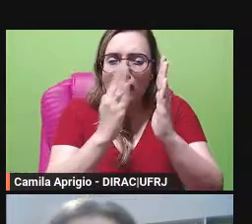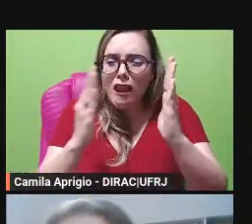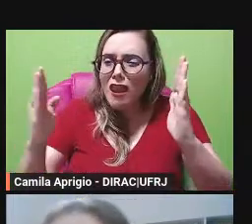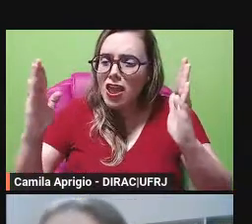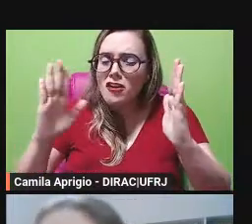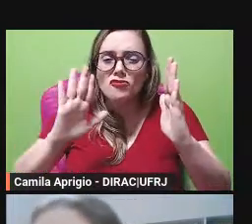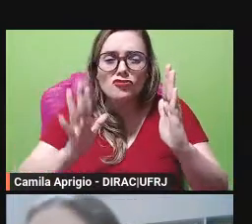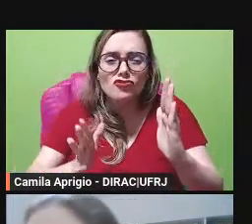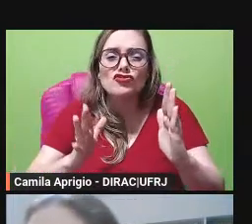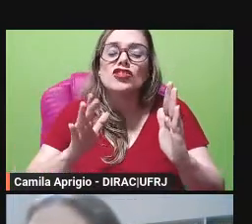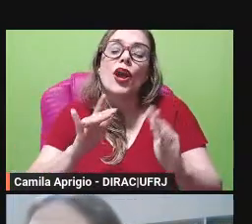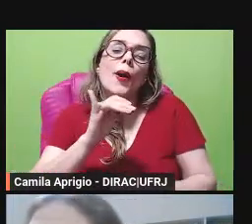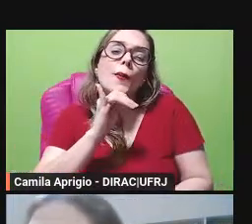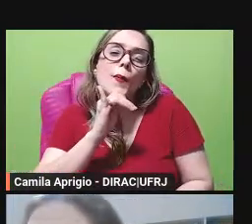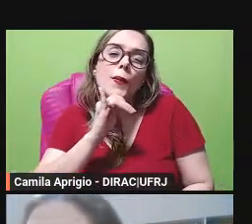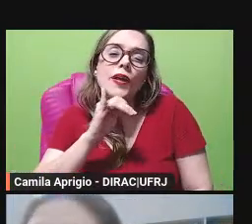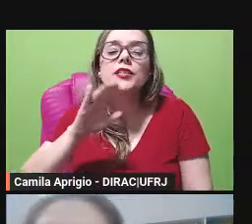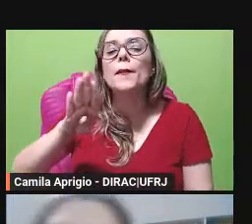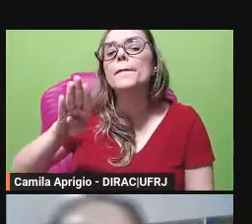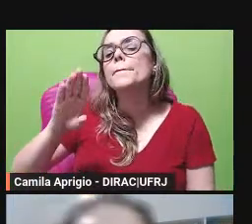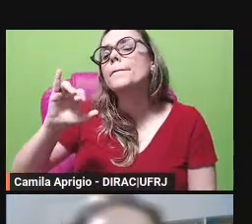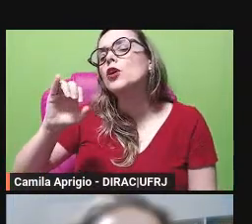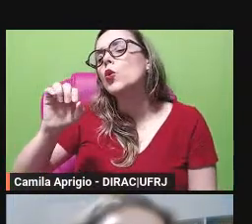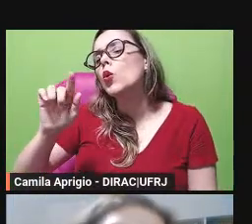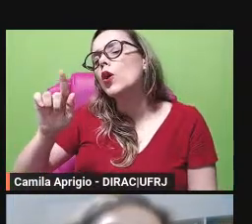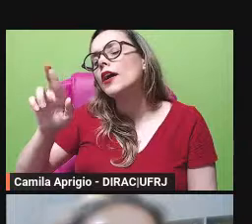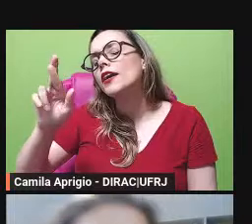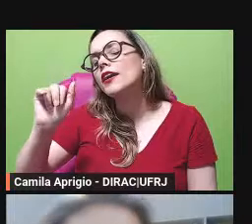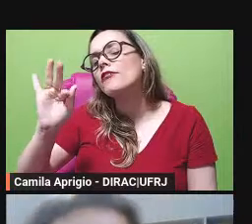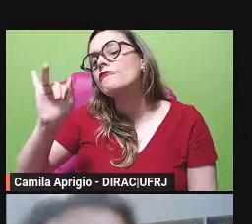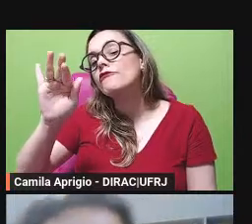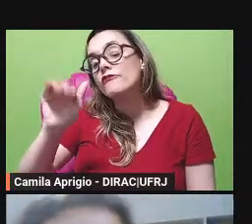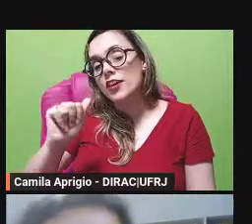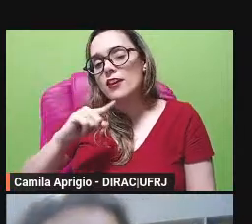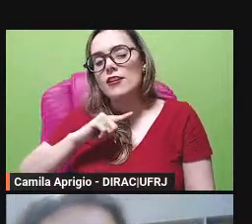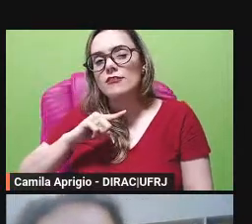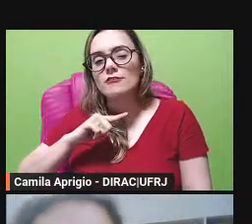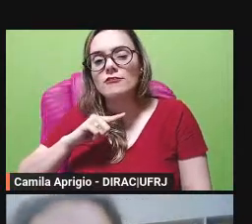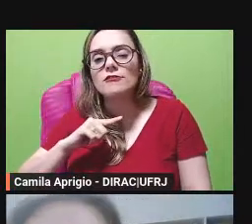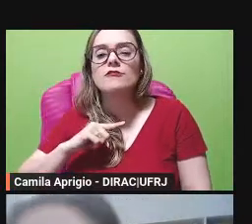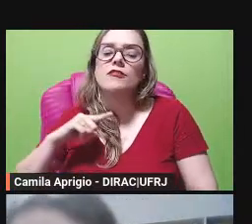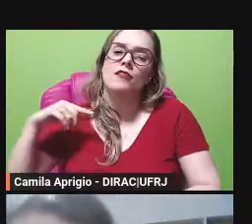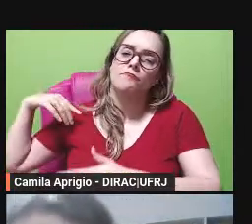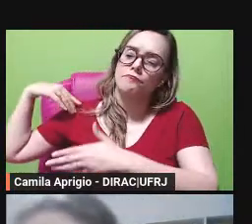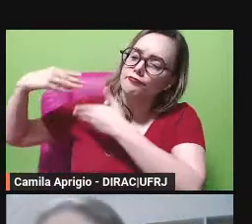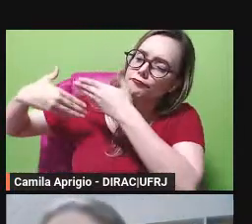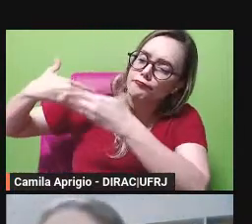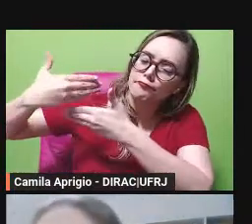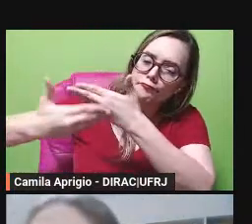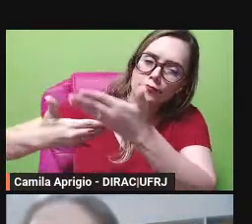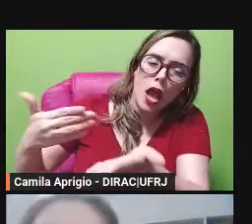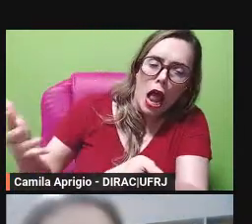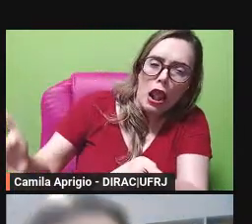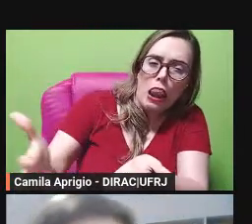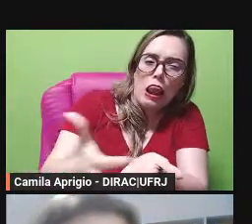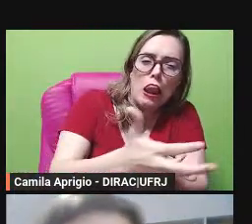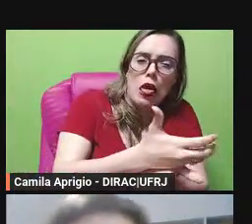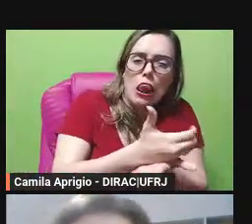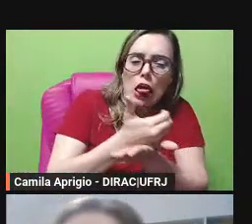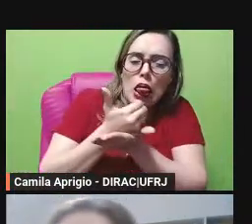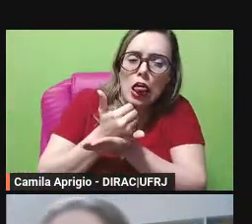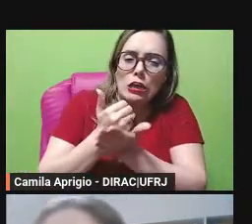então eu afirmo para vocês com toda a convicção que o